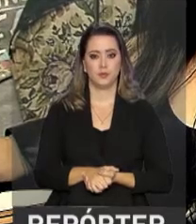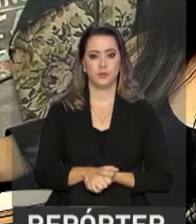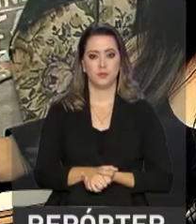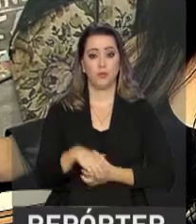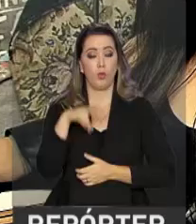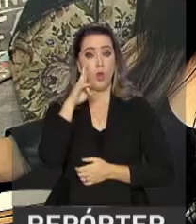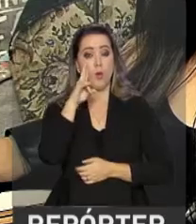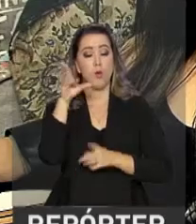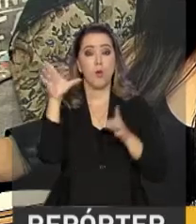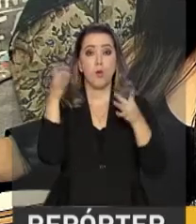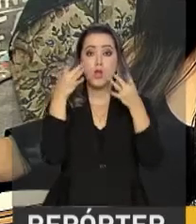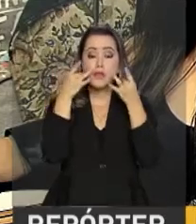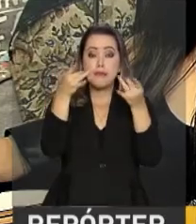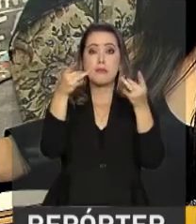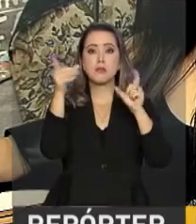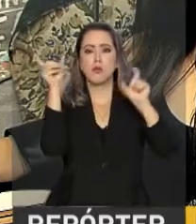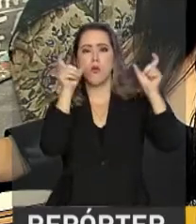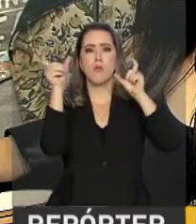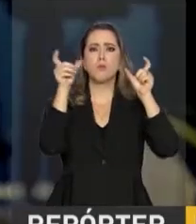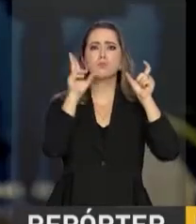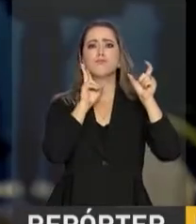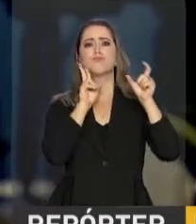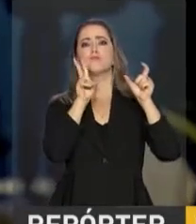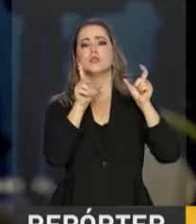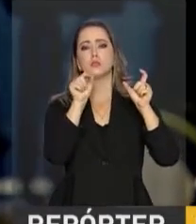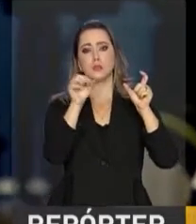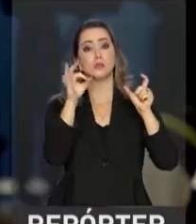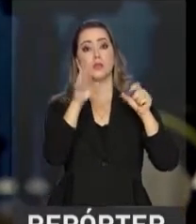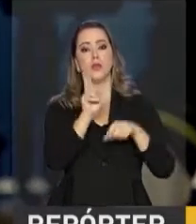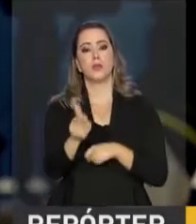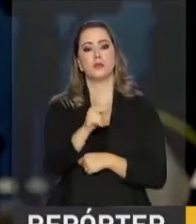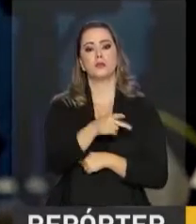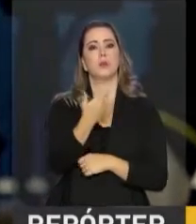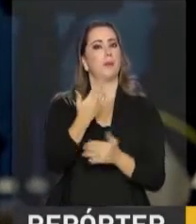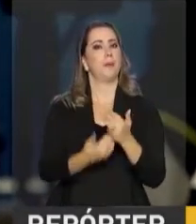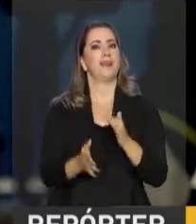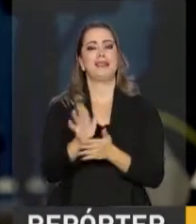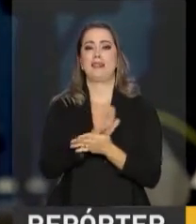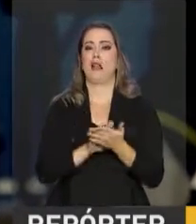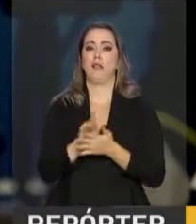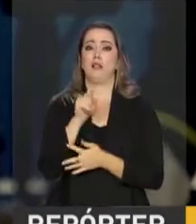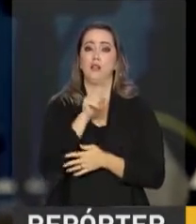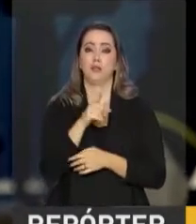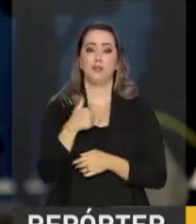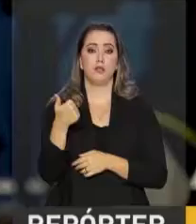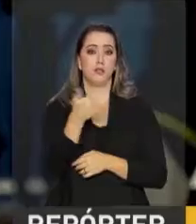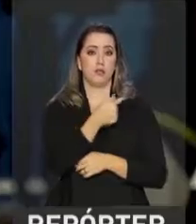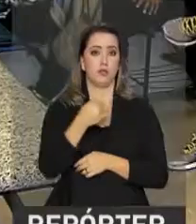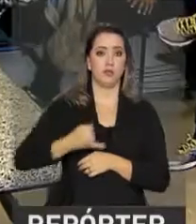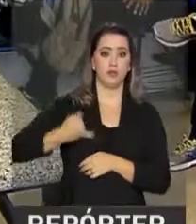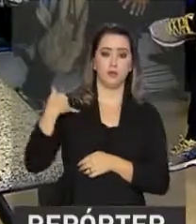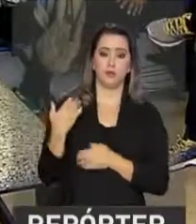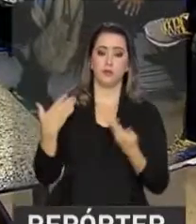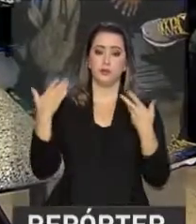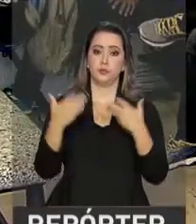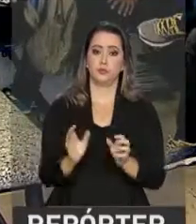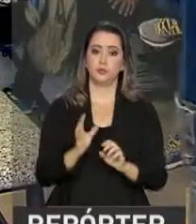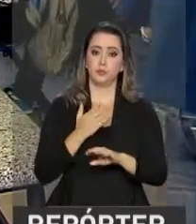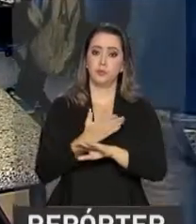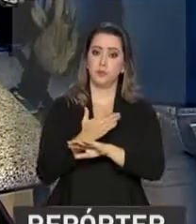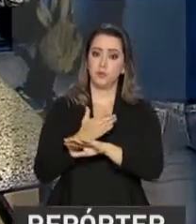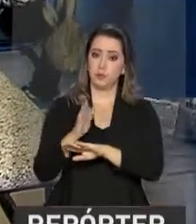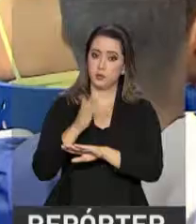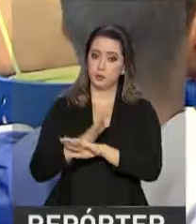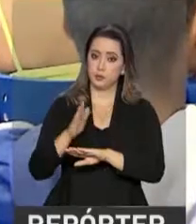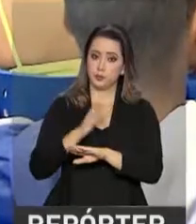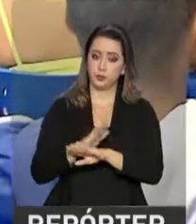Olhar atento aos ensinamentos da professora. A Alessandra não quer perder uma palavra. Ela tem 17 anos e participa de um curso de